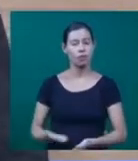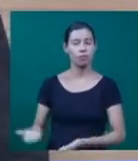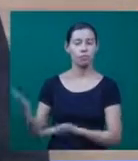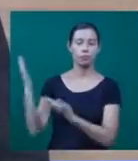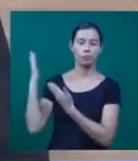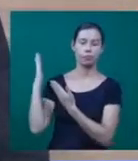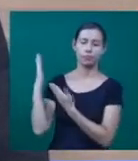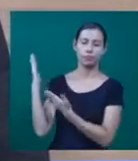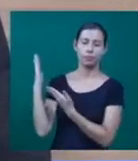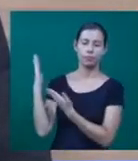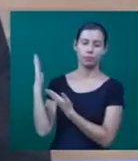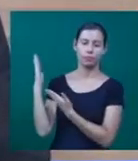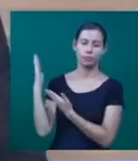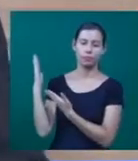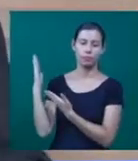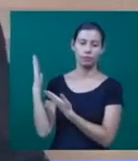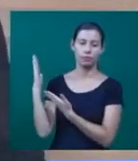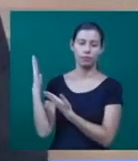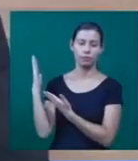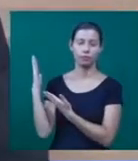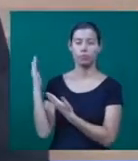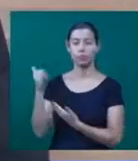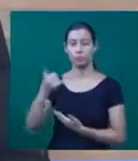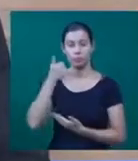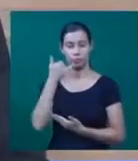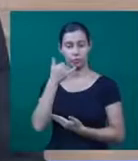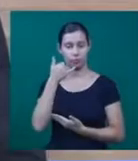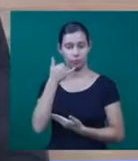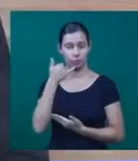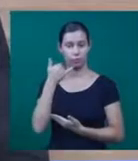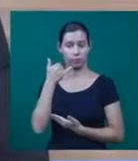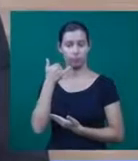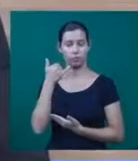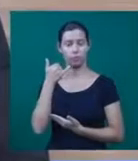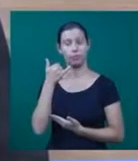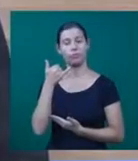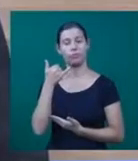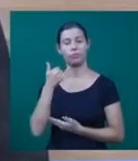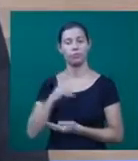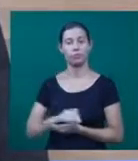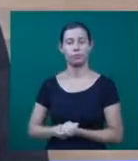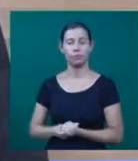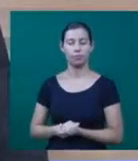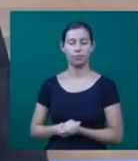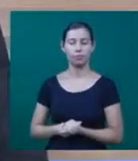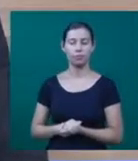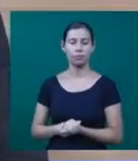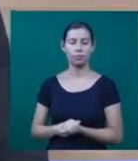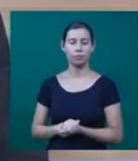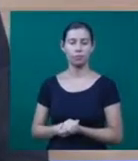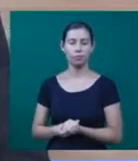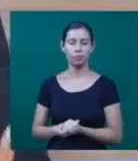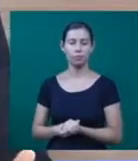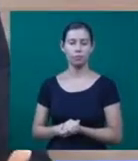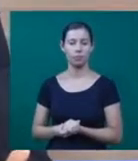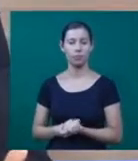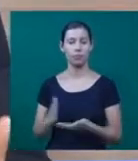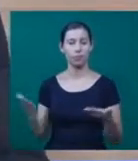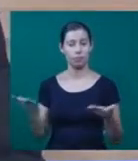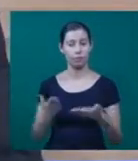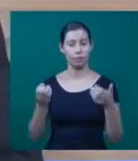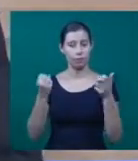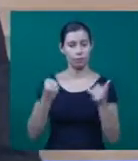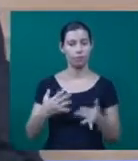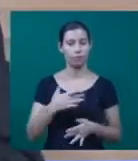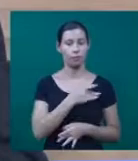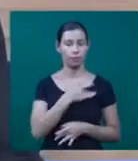1845, lá no Moarama. O telefone de lá é o 3088-9200. A gente continua falando